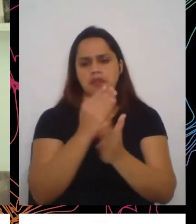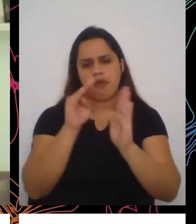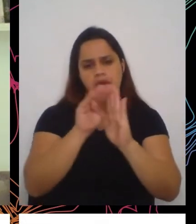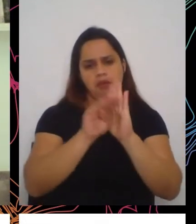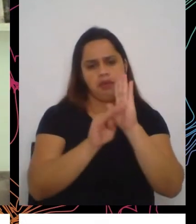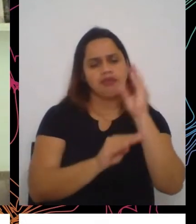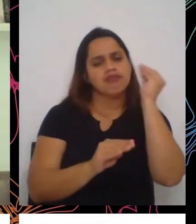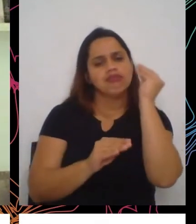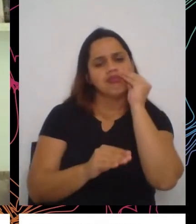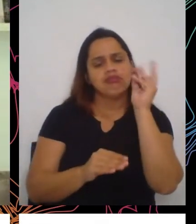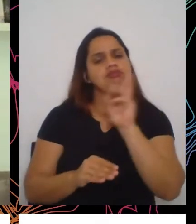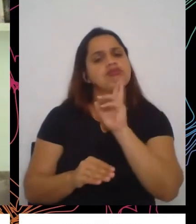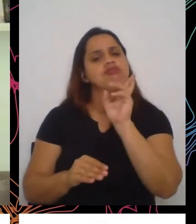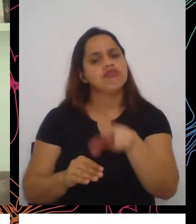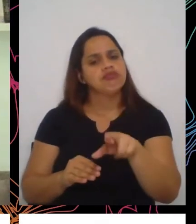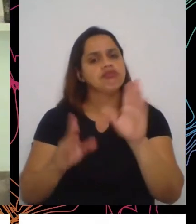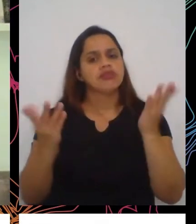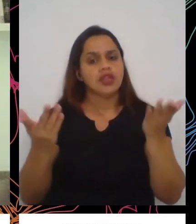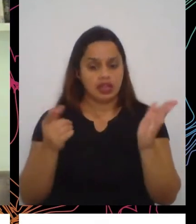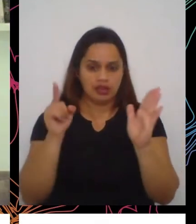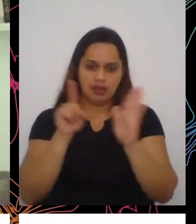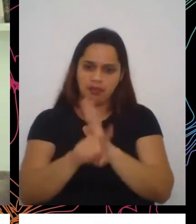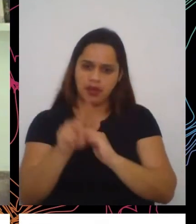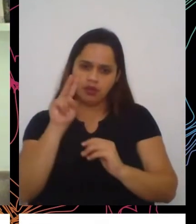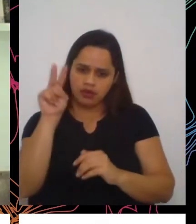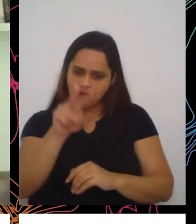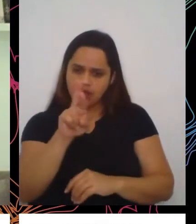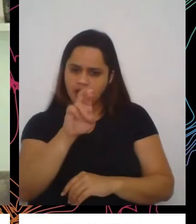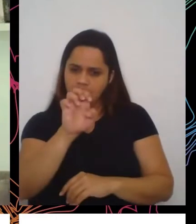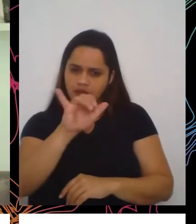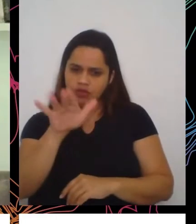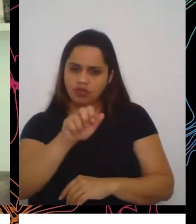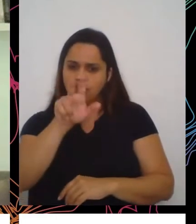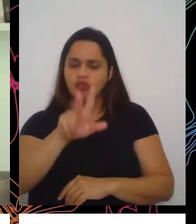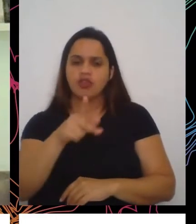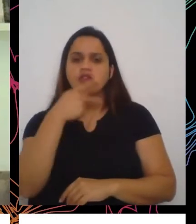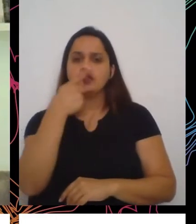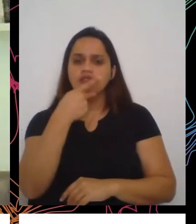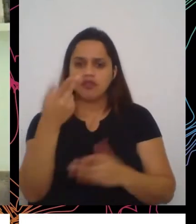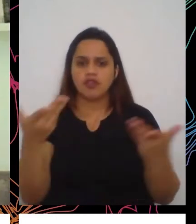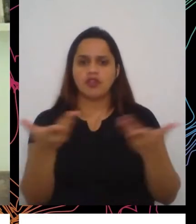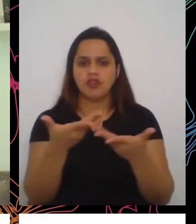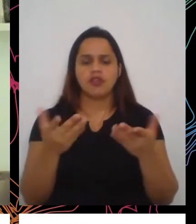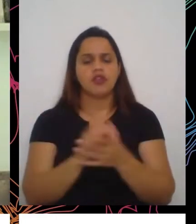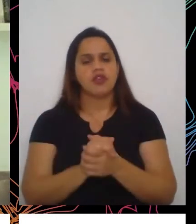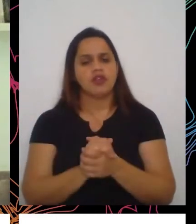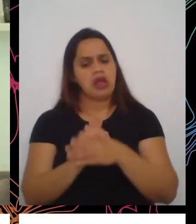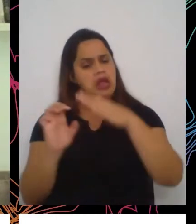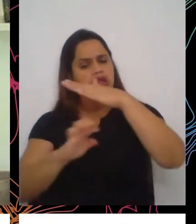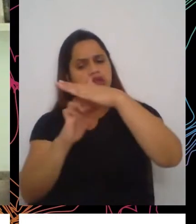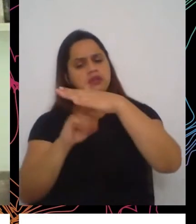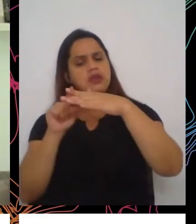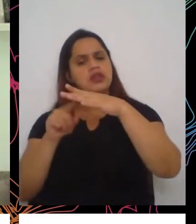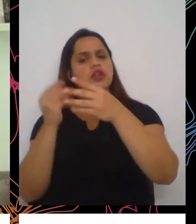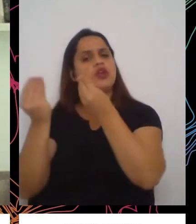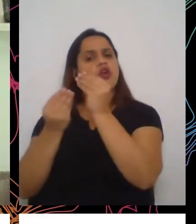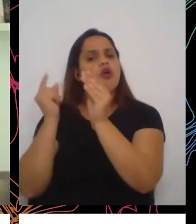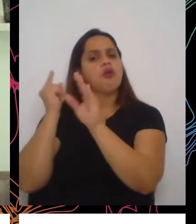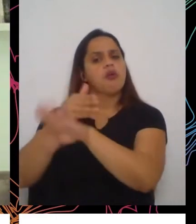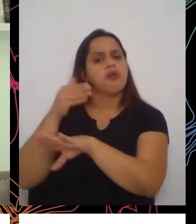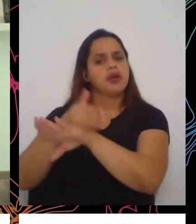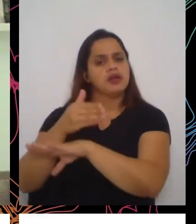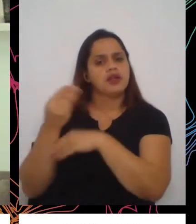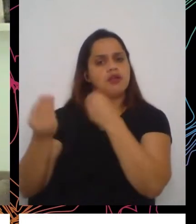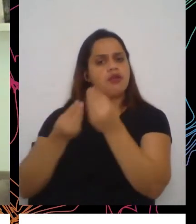justamente essa pergunta que a Regiane fez, como as empresas podem participar, o que as empresas podem